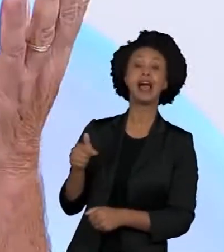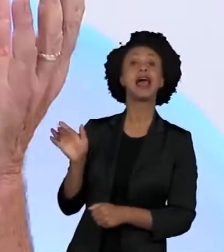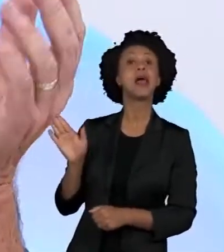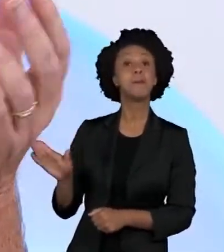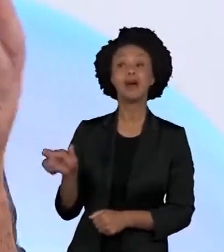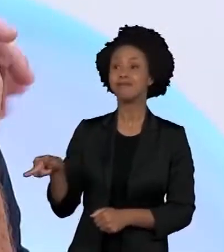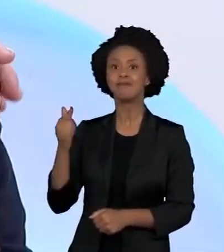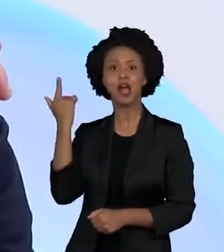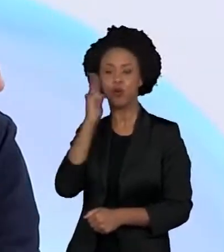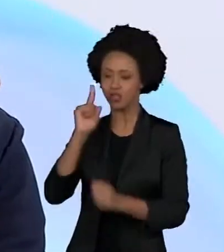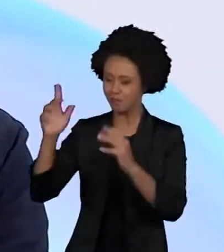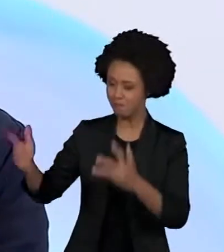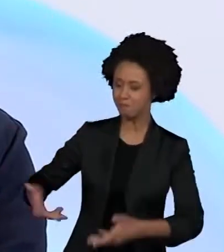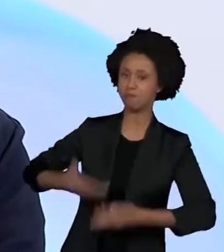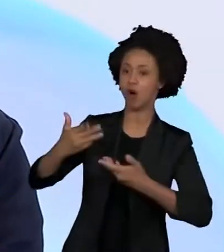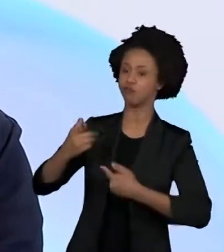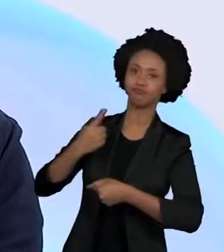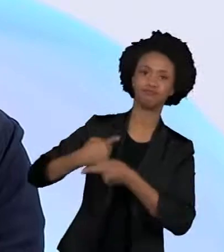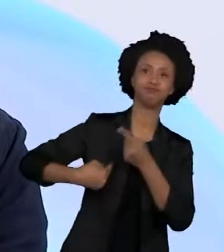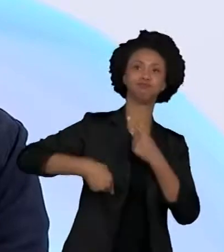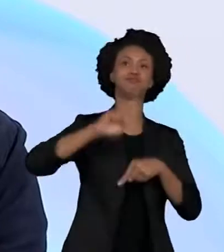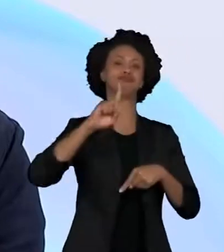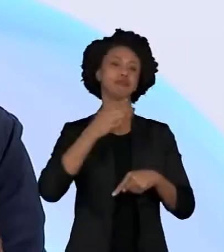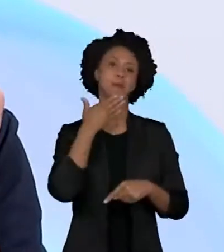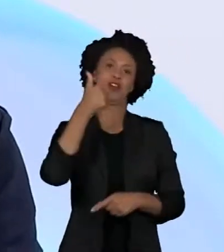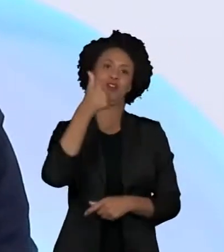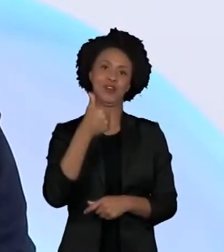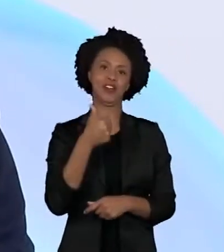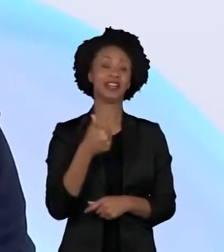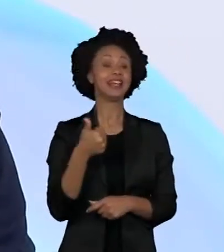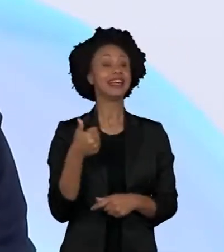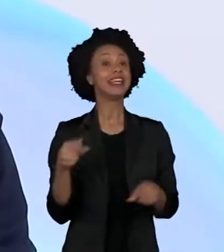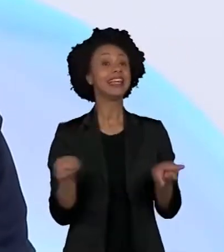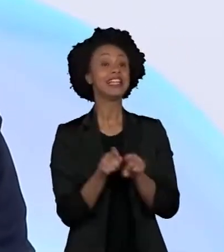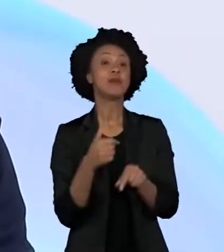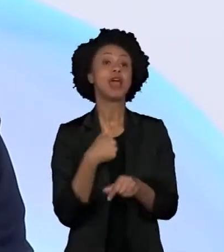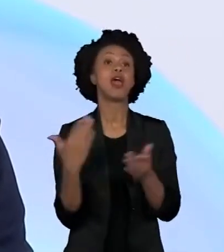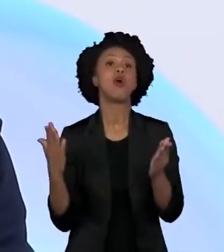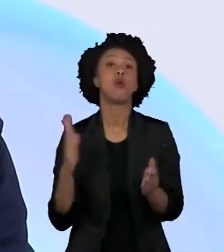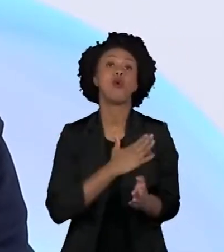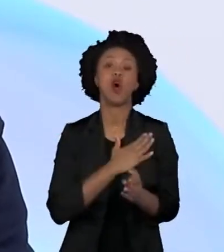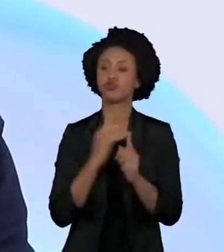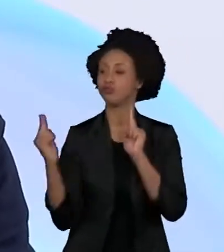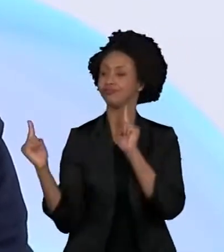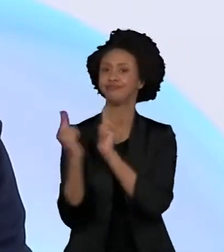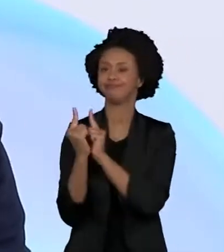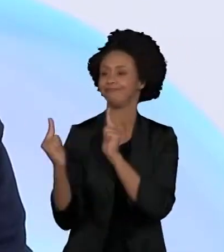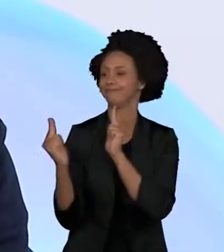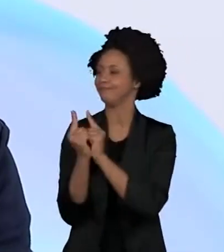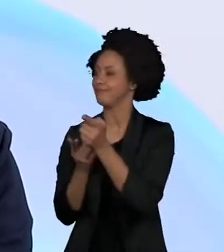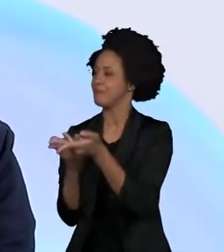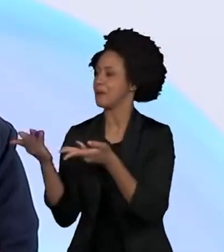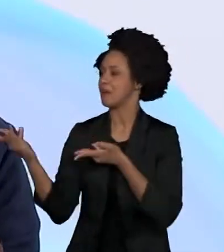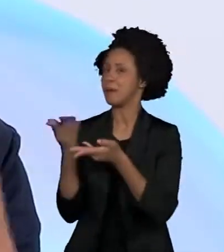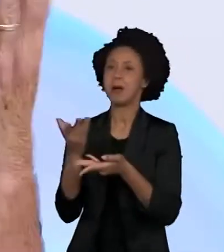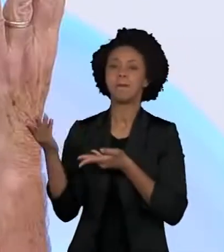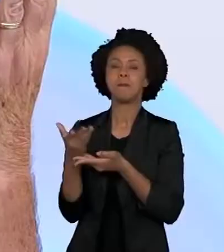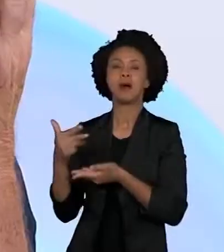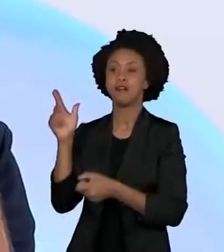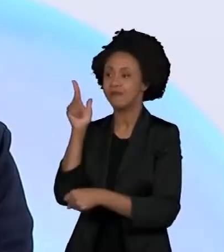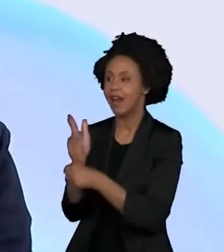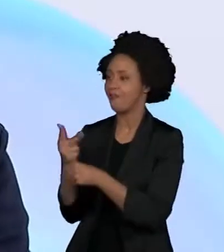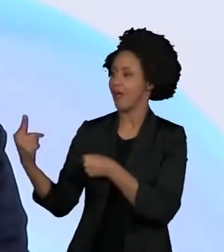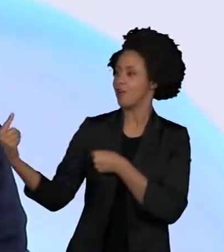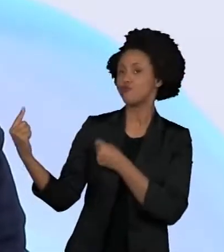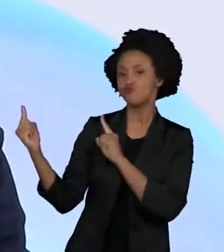me dar um... E eu gosto muito de contracenar. Muito, muito. Então, é uma coisa que me dá